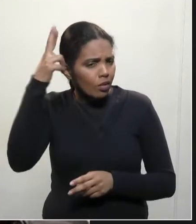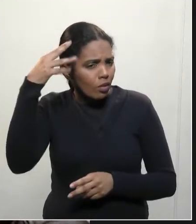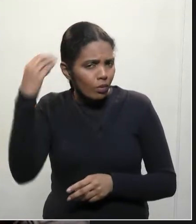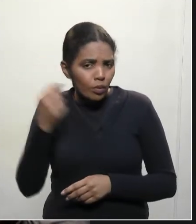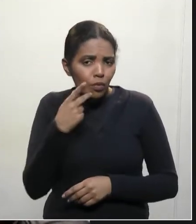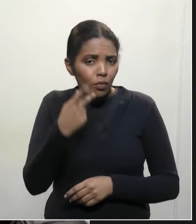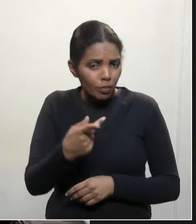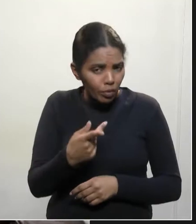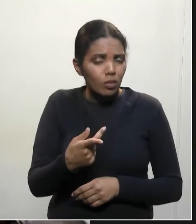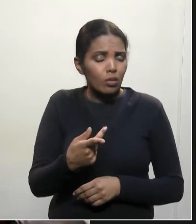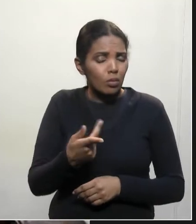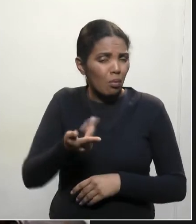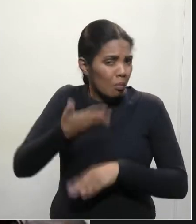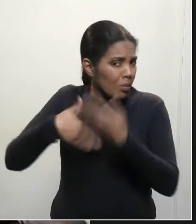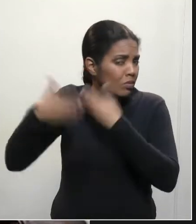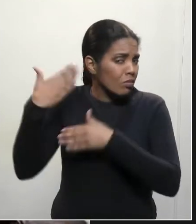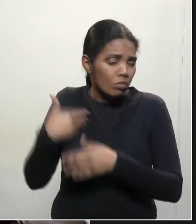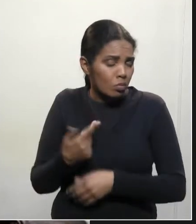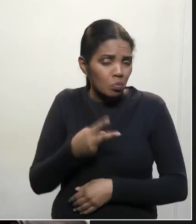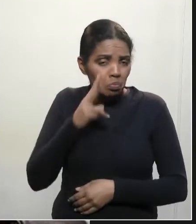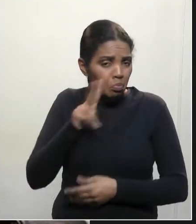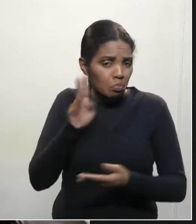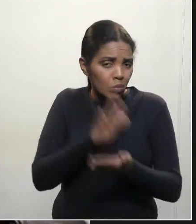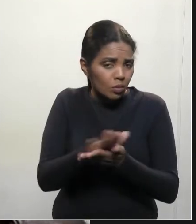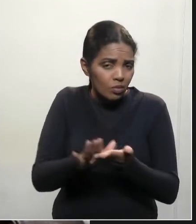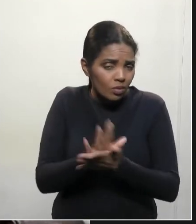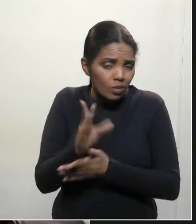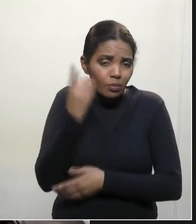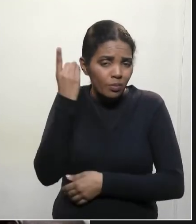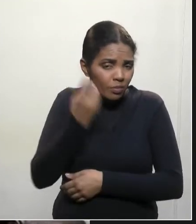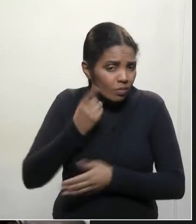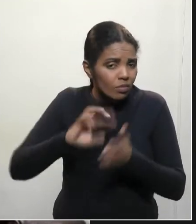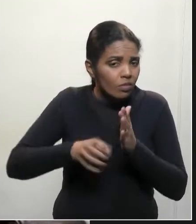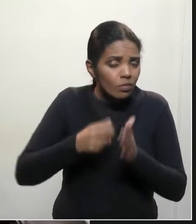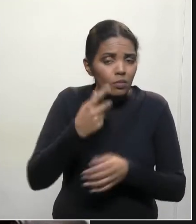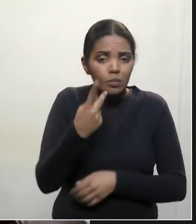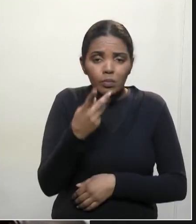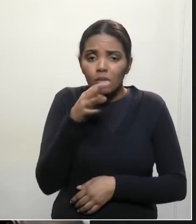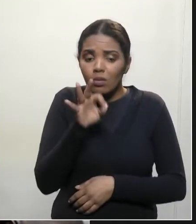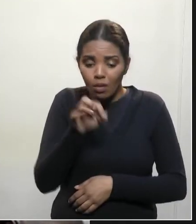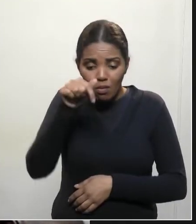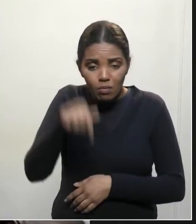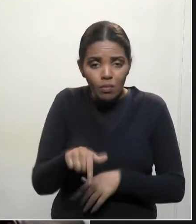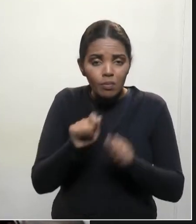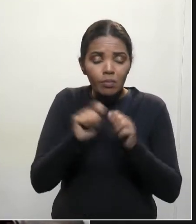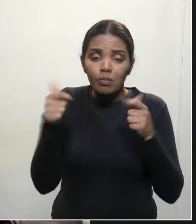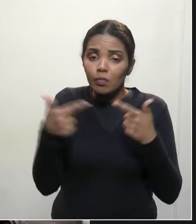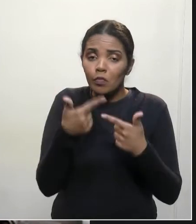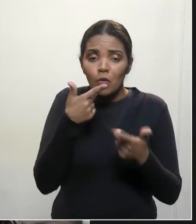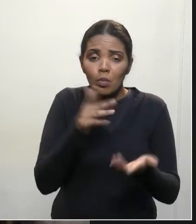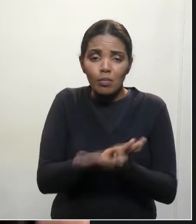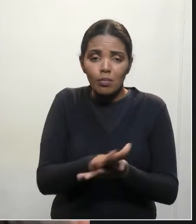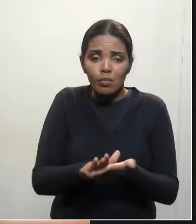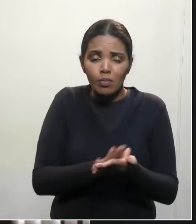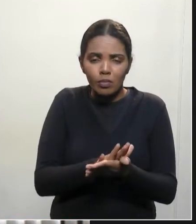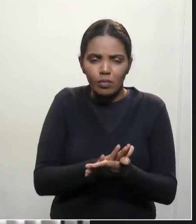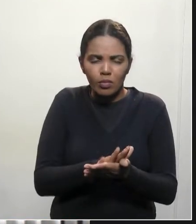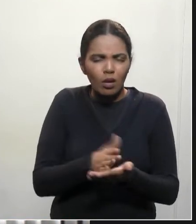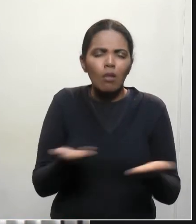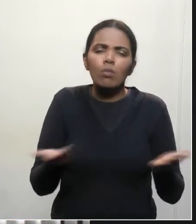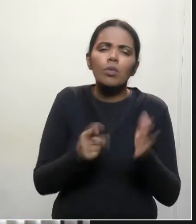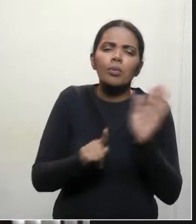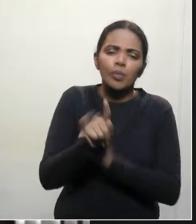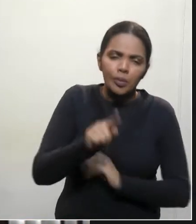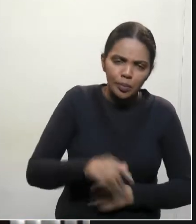Filho, se manifestar na época. Eu não vi nenhum deputado do PT, nesta casa, se manifestar na época. Aí vai a